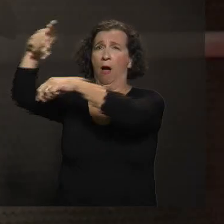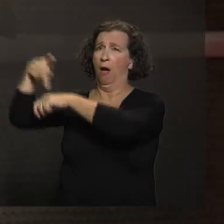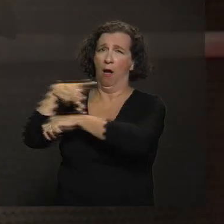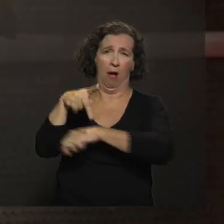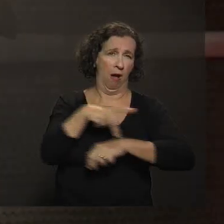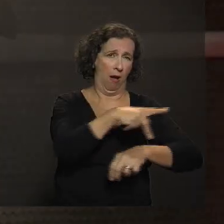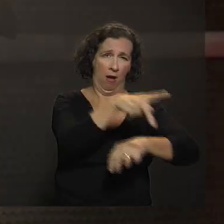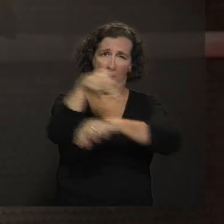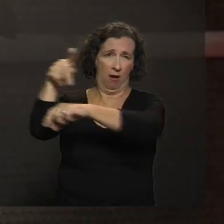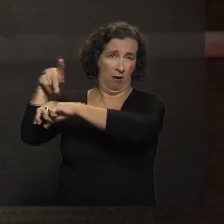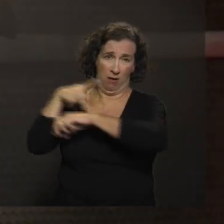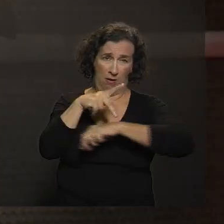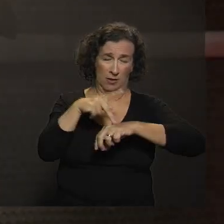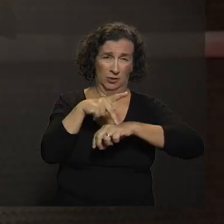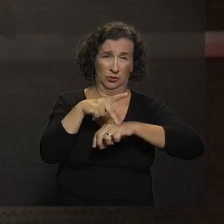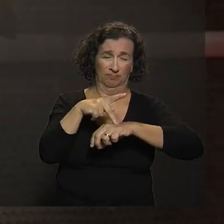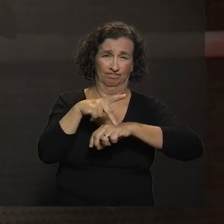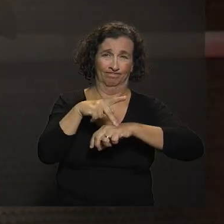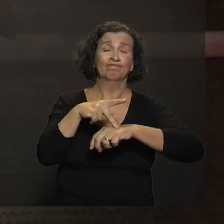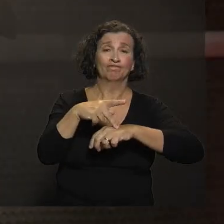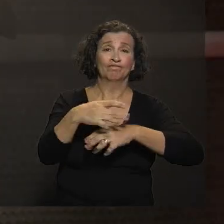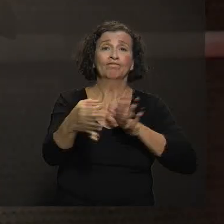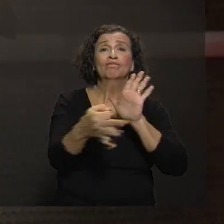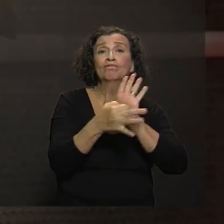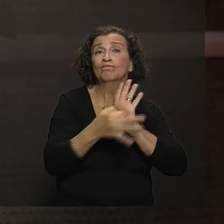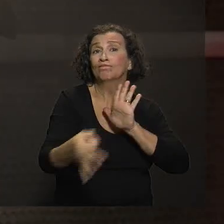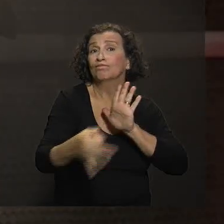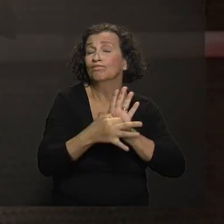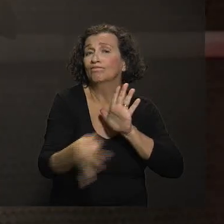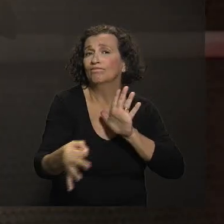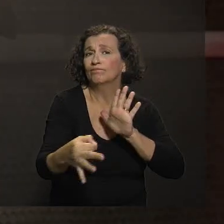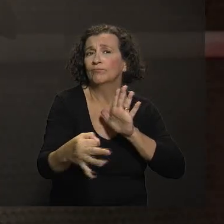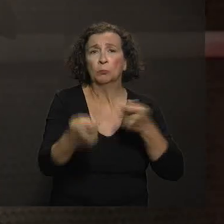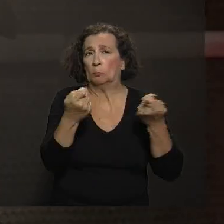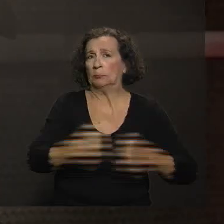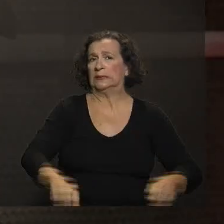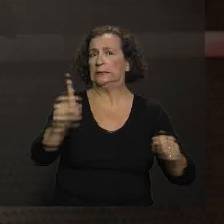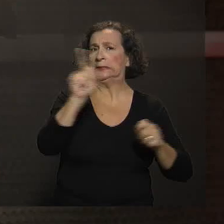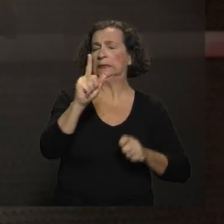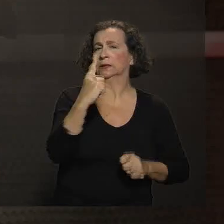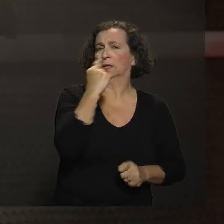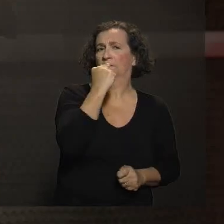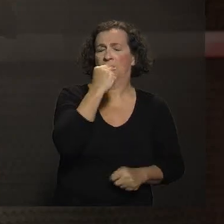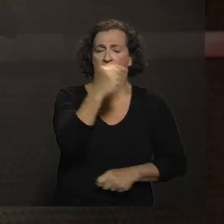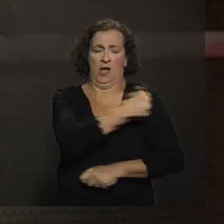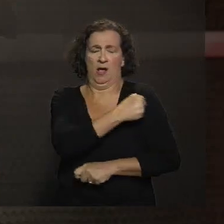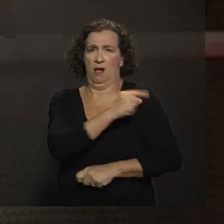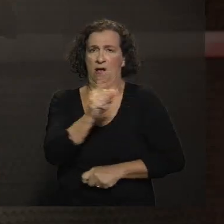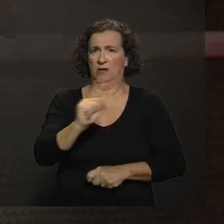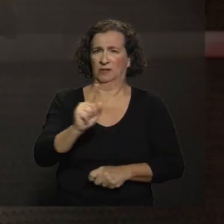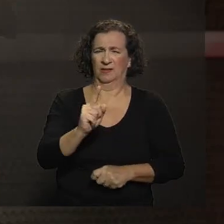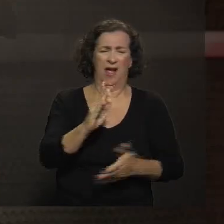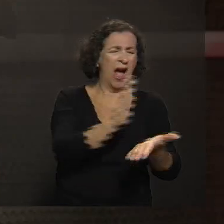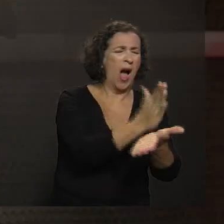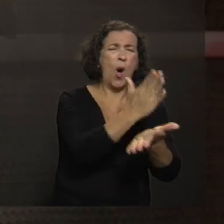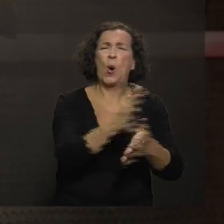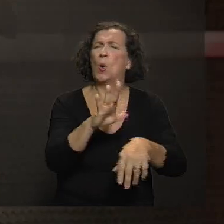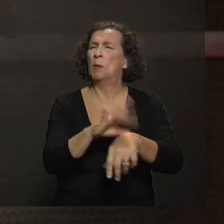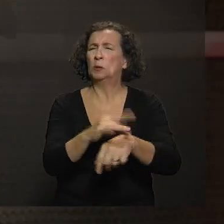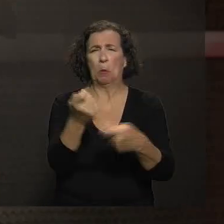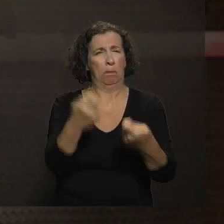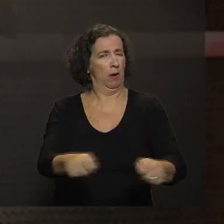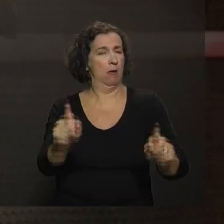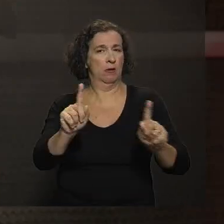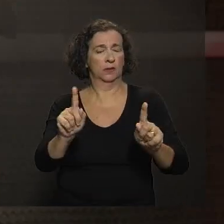argumentam que não é preciso vacinar para determinadas doenças,